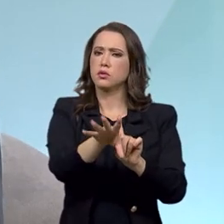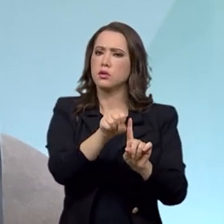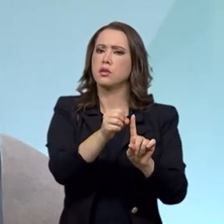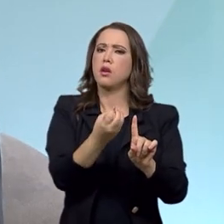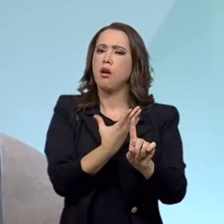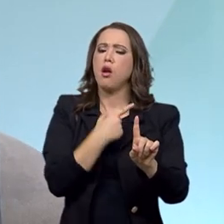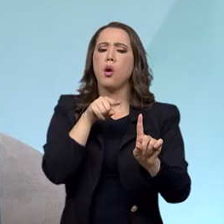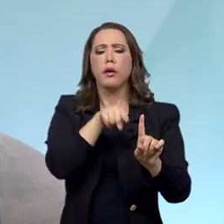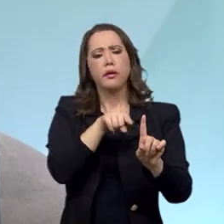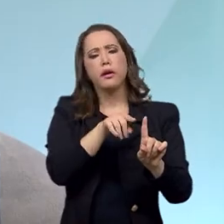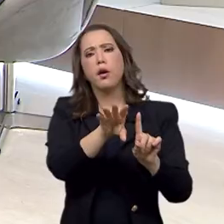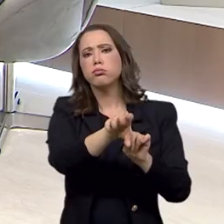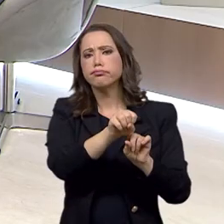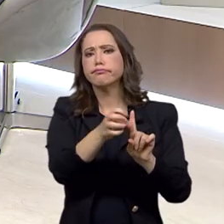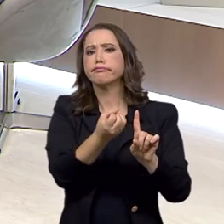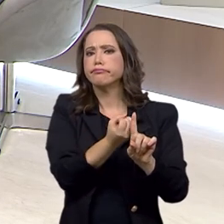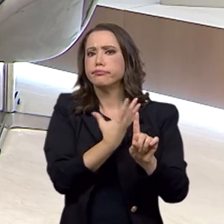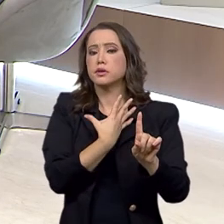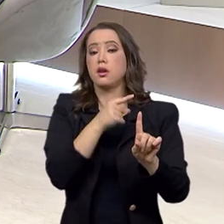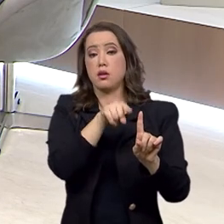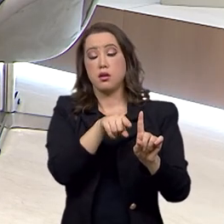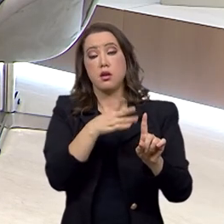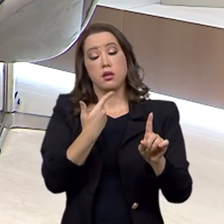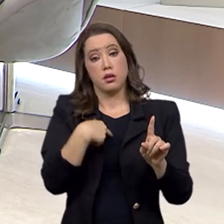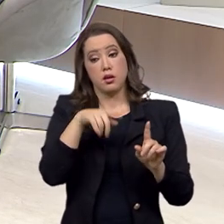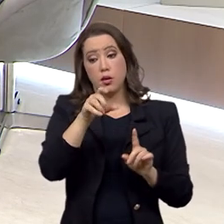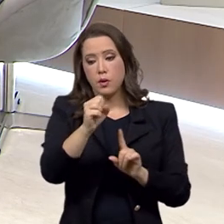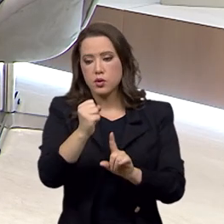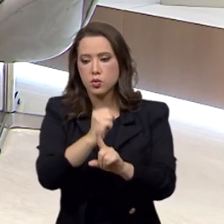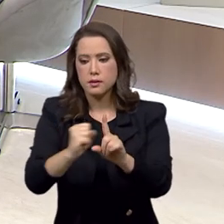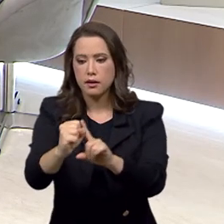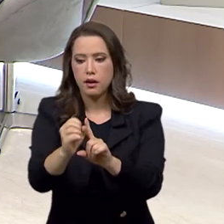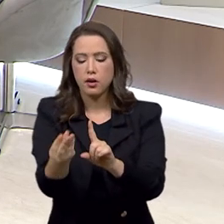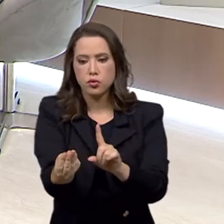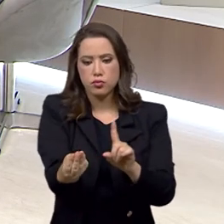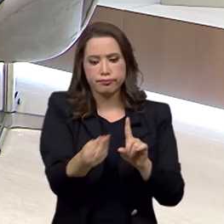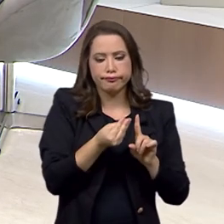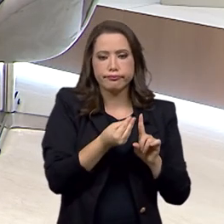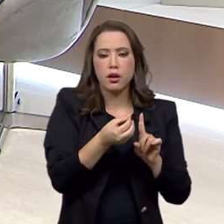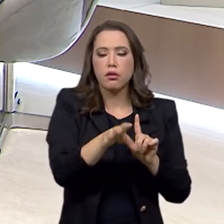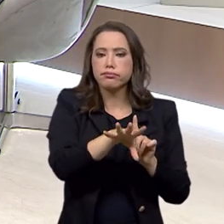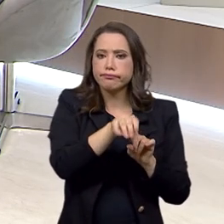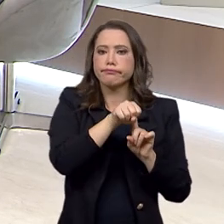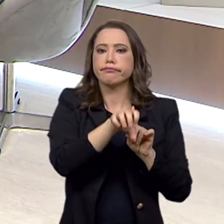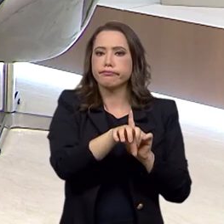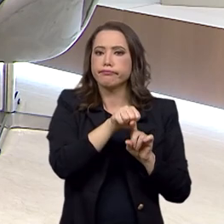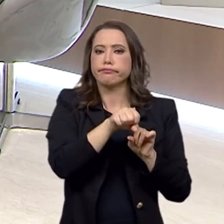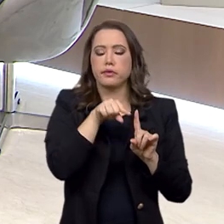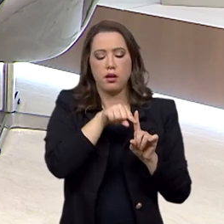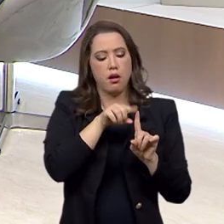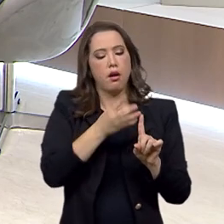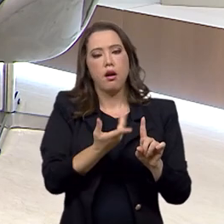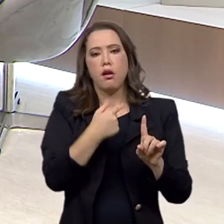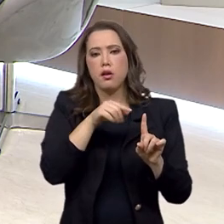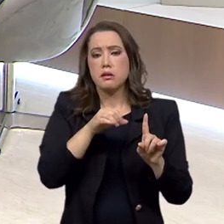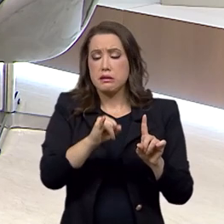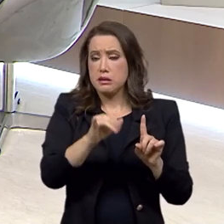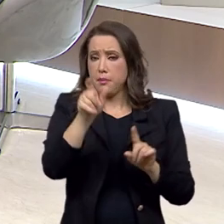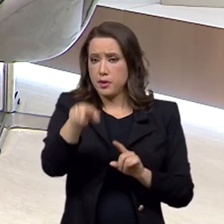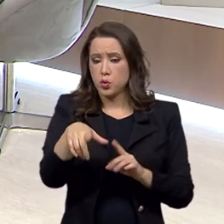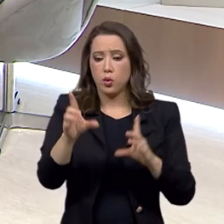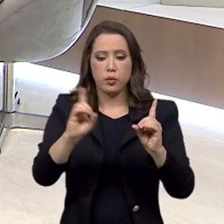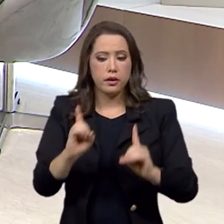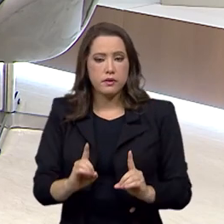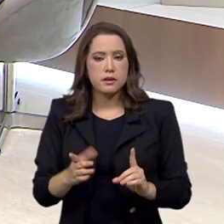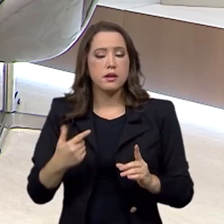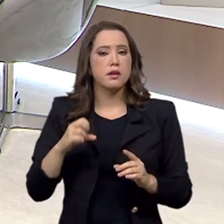comunicação com a sociedade que recebe as denúncias toda vez, então, que uma pessoa com deficiência ou com doença rara